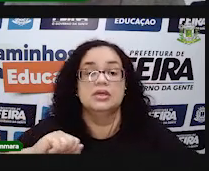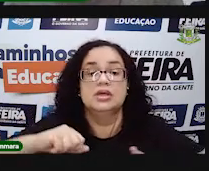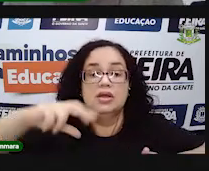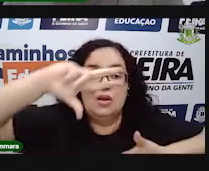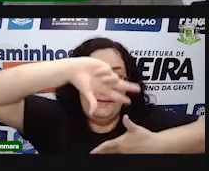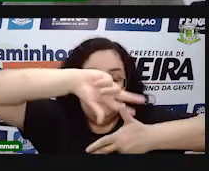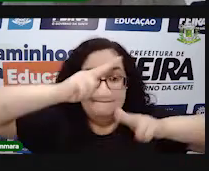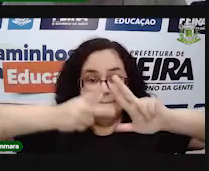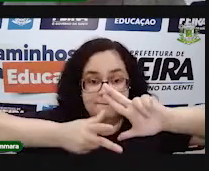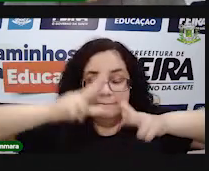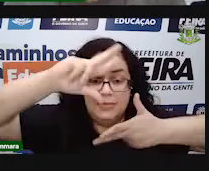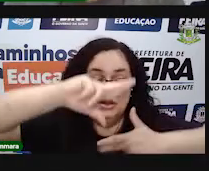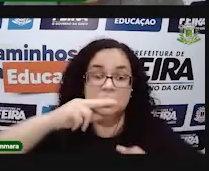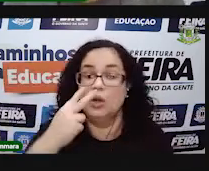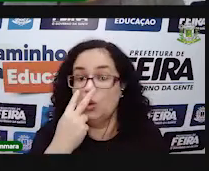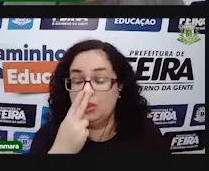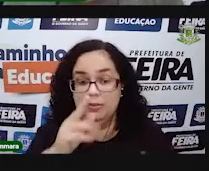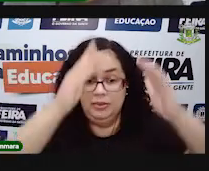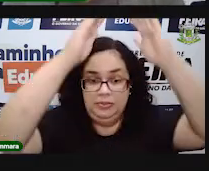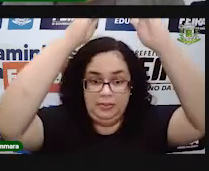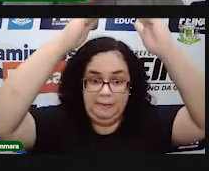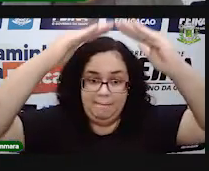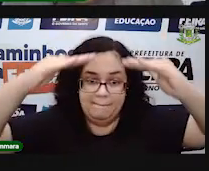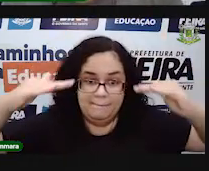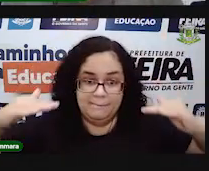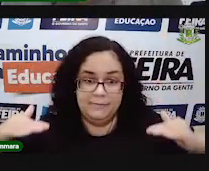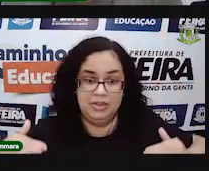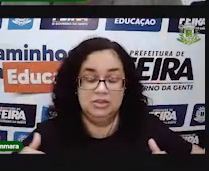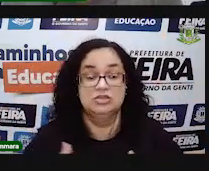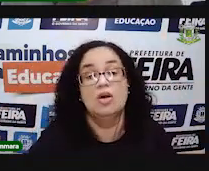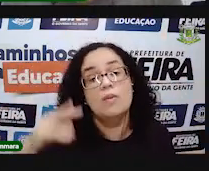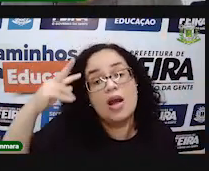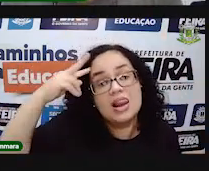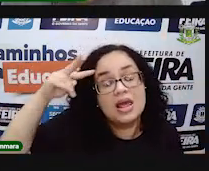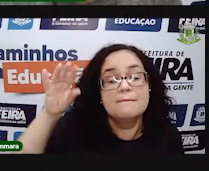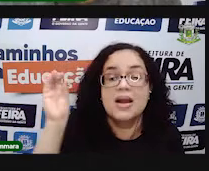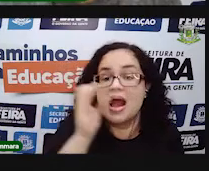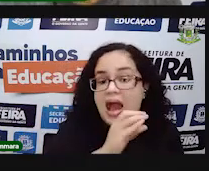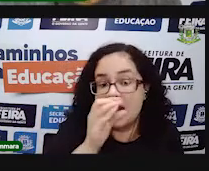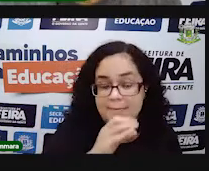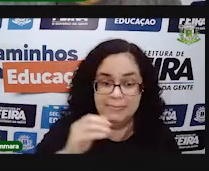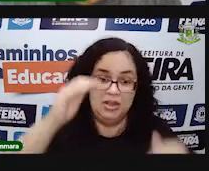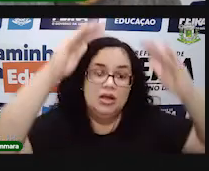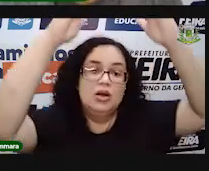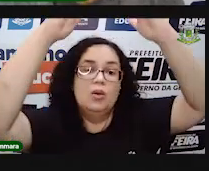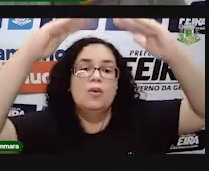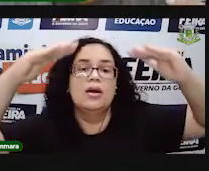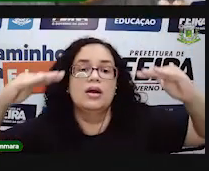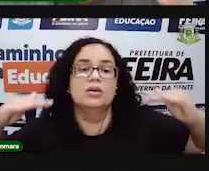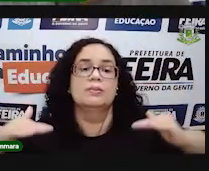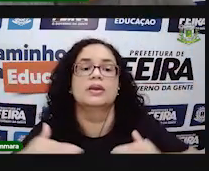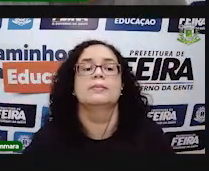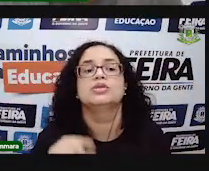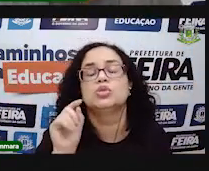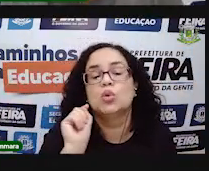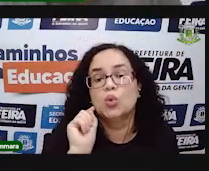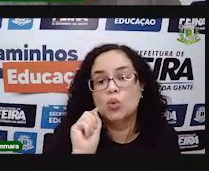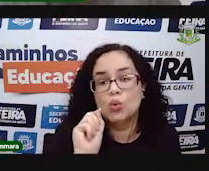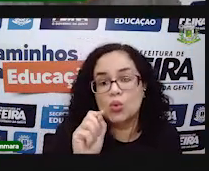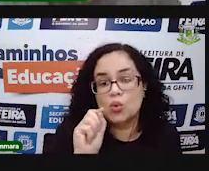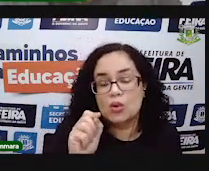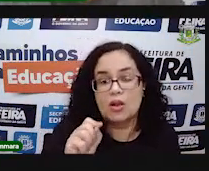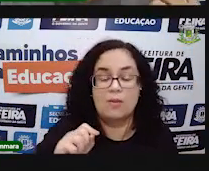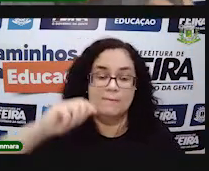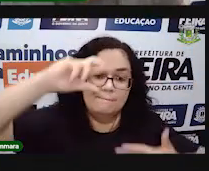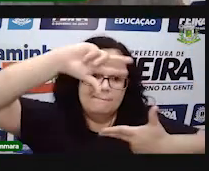que vão lembrar esse poliedro chamado de pirâmide. Então, vamos revisar